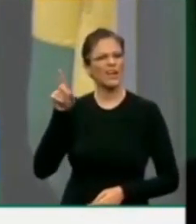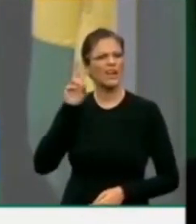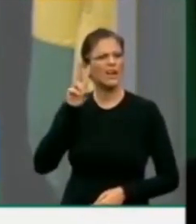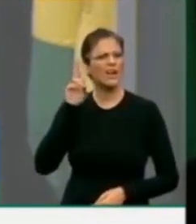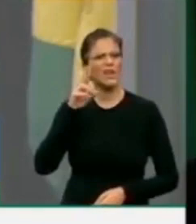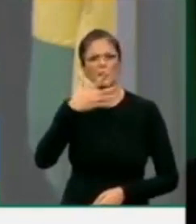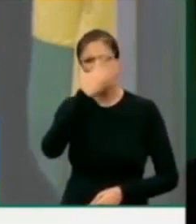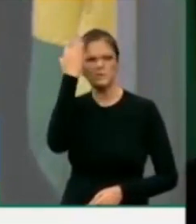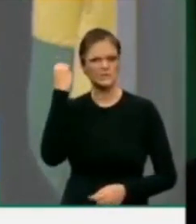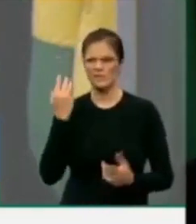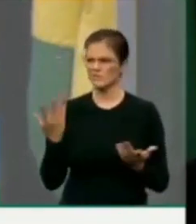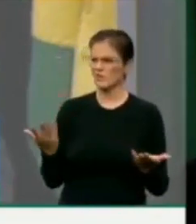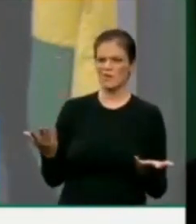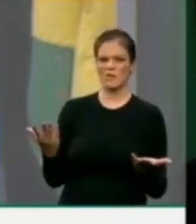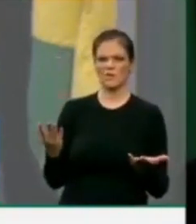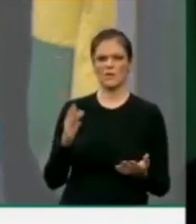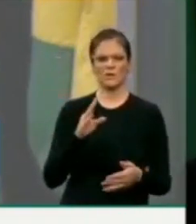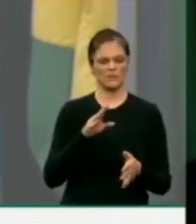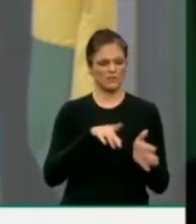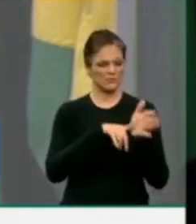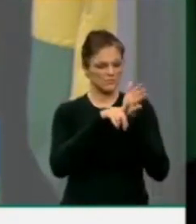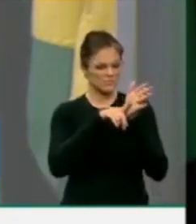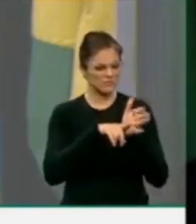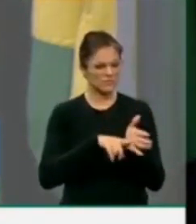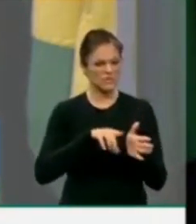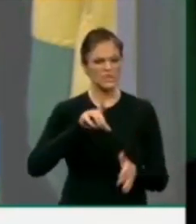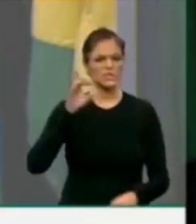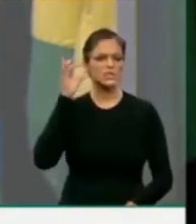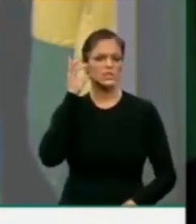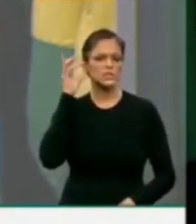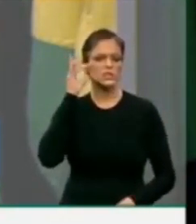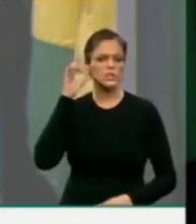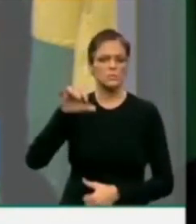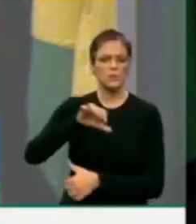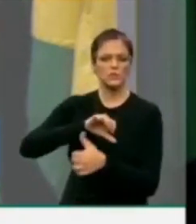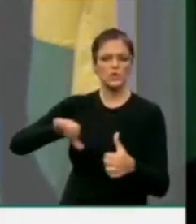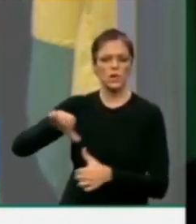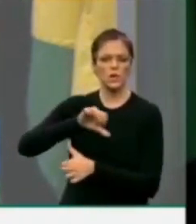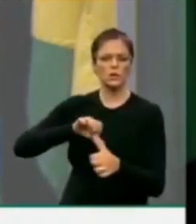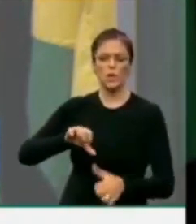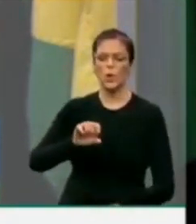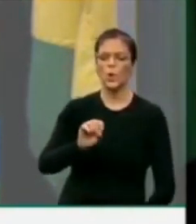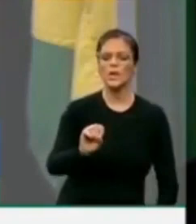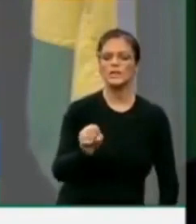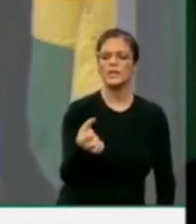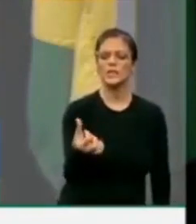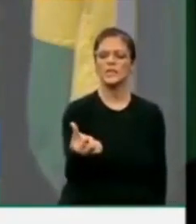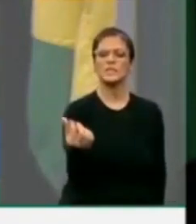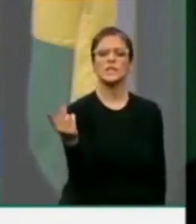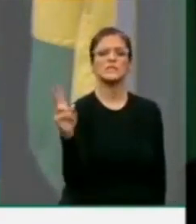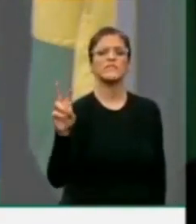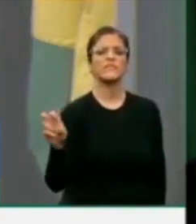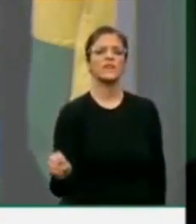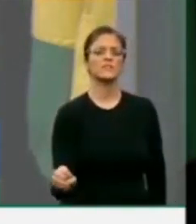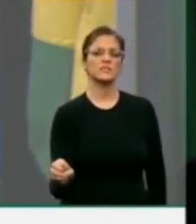você dar um Google aqui. BBC News, Dilma trocou ministros 86 vezes desde que assumiu.